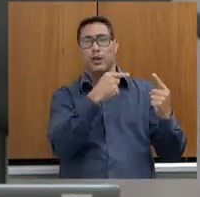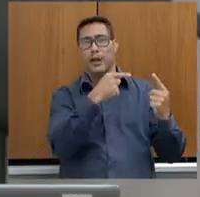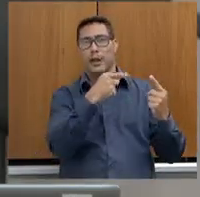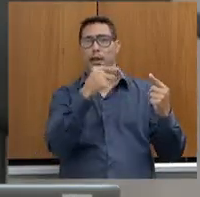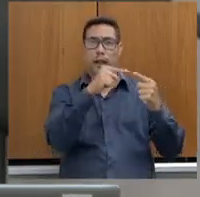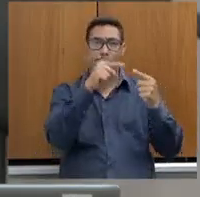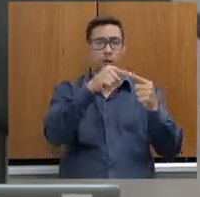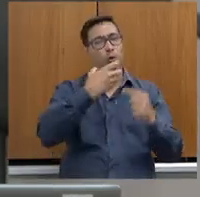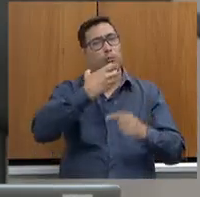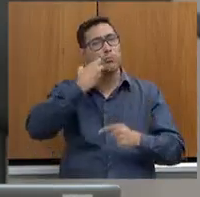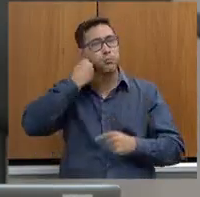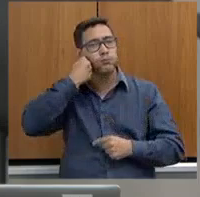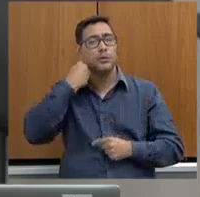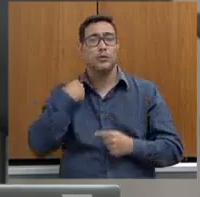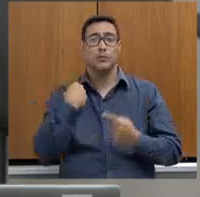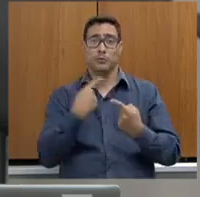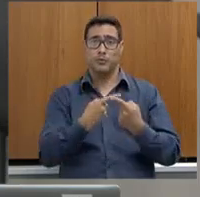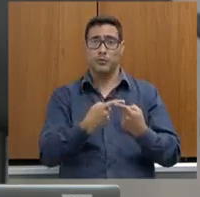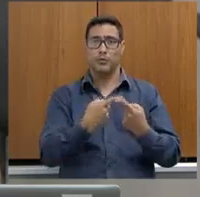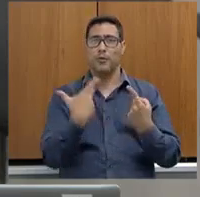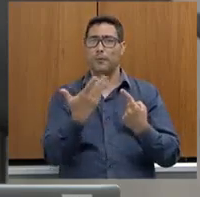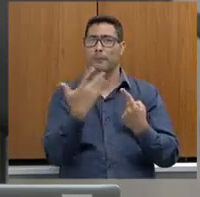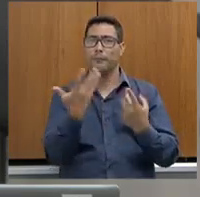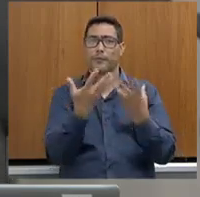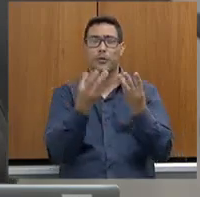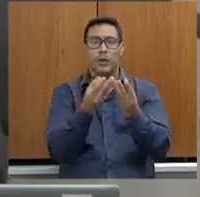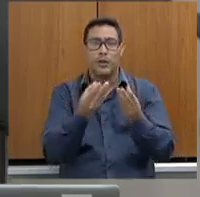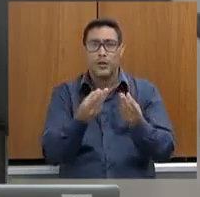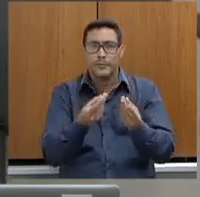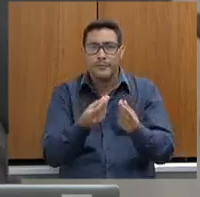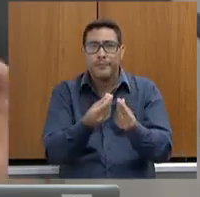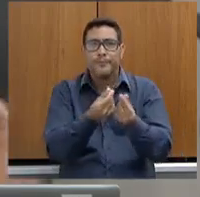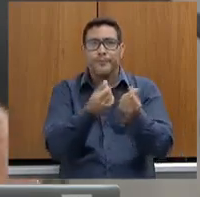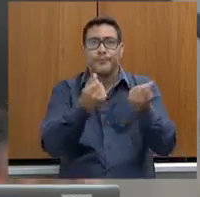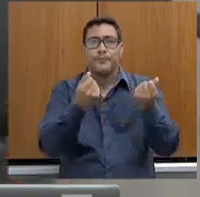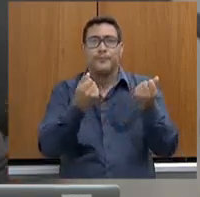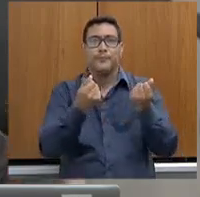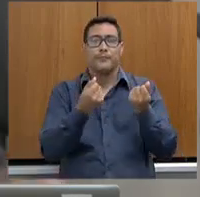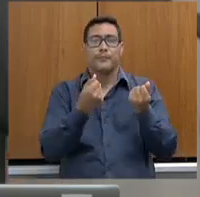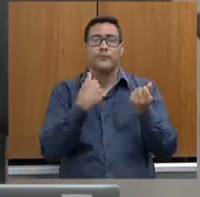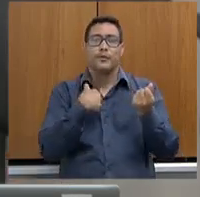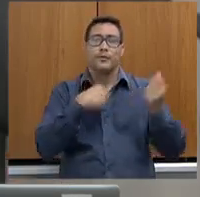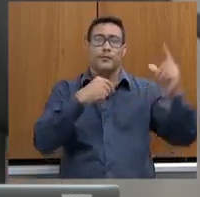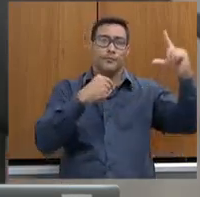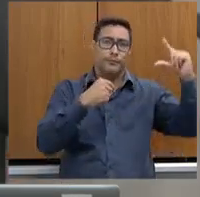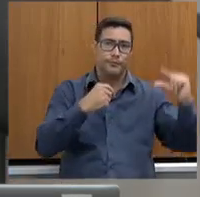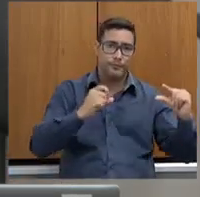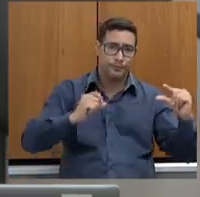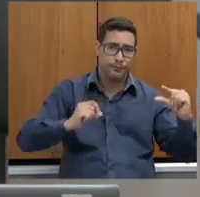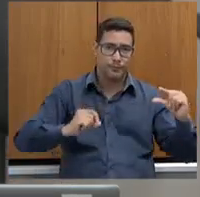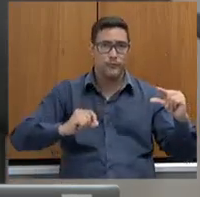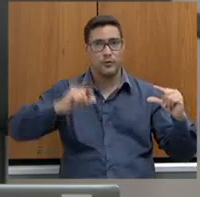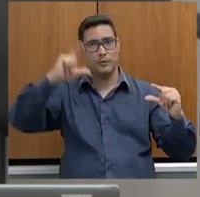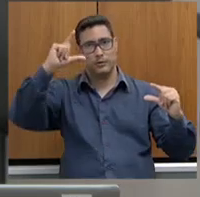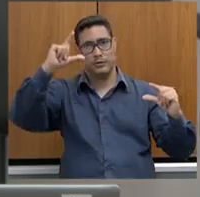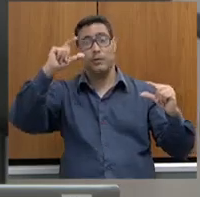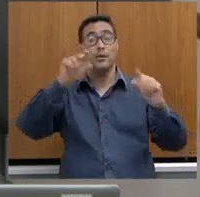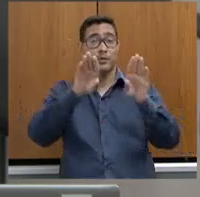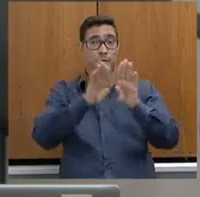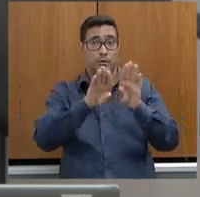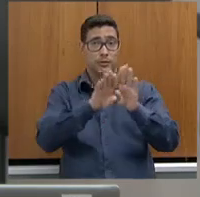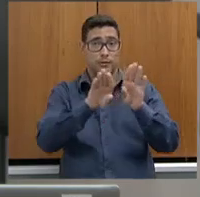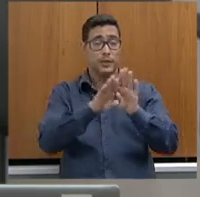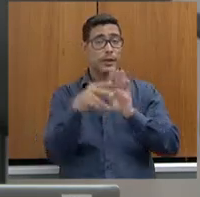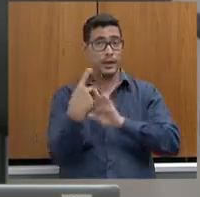o legislador federal foi dosando a pena de forma do menor para o maior. Assim também